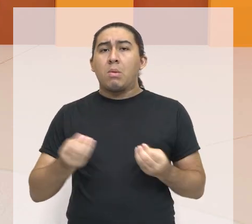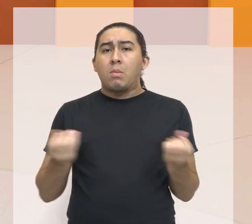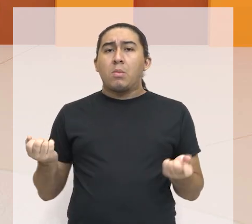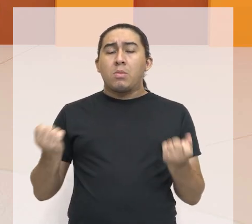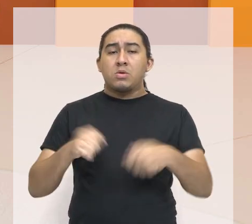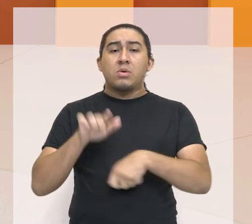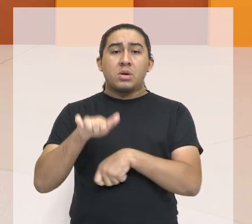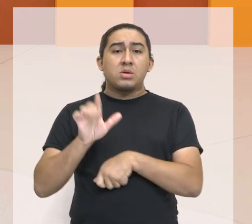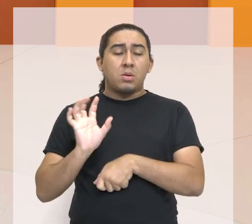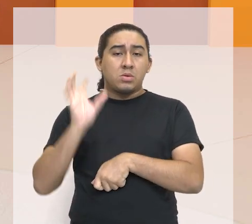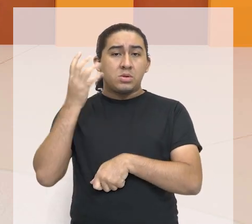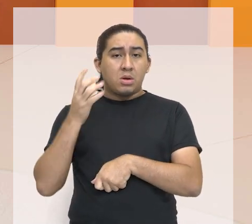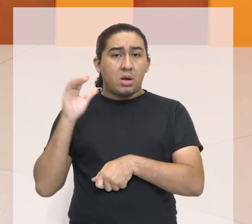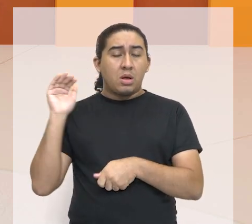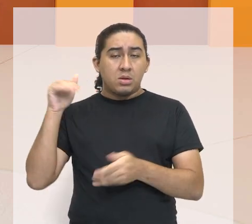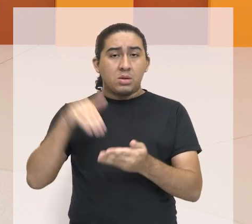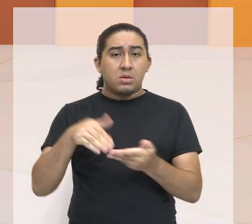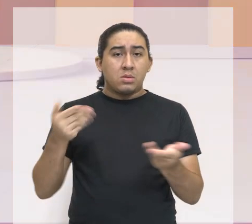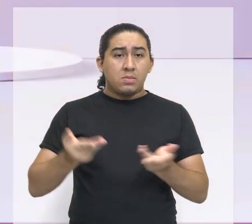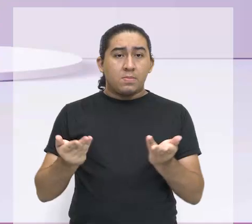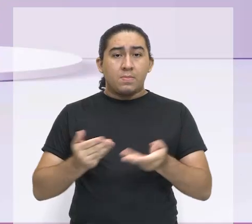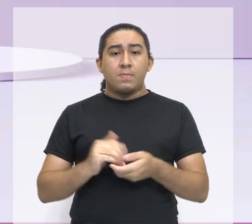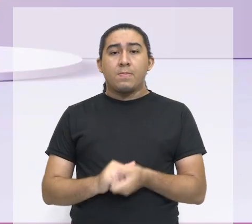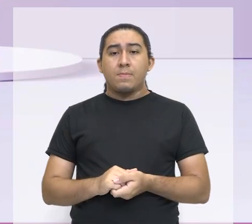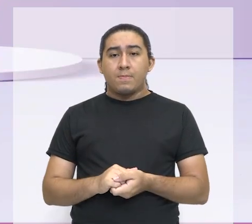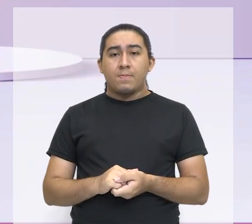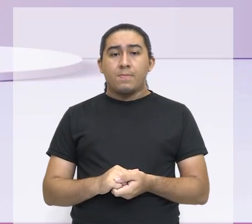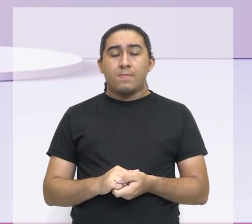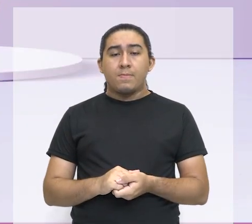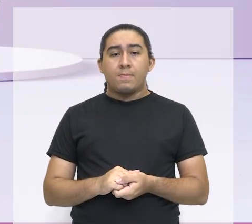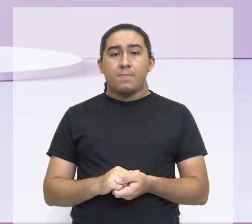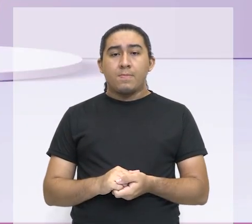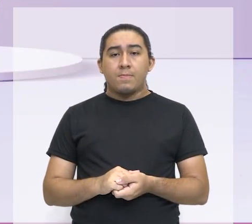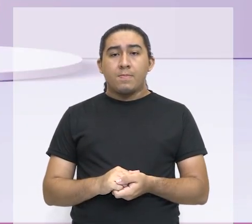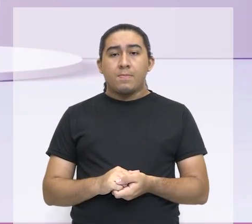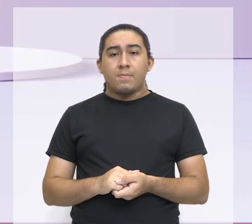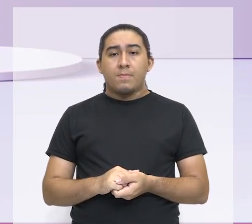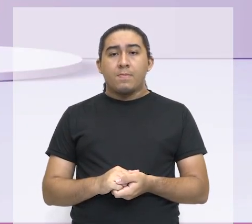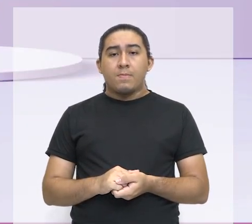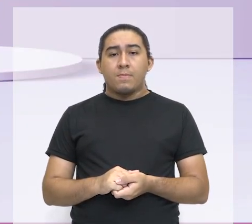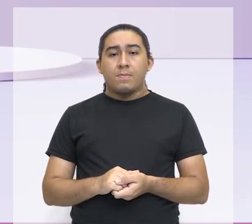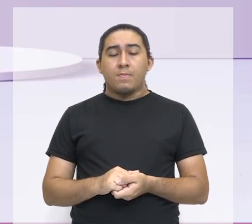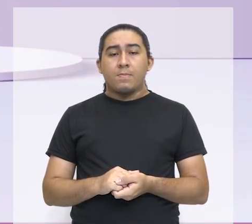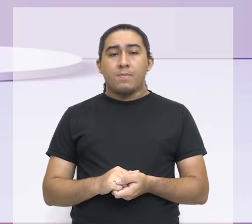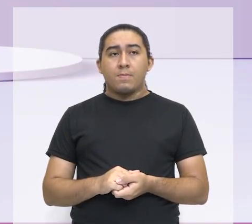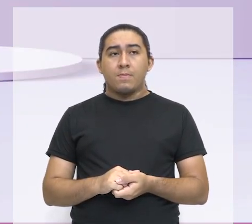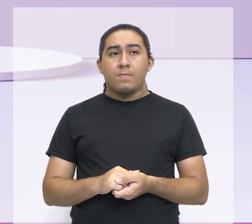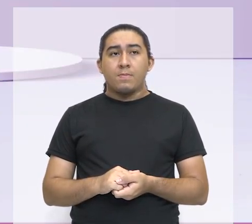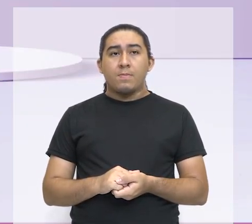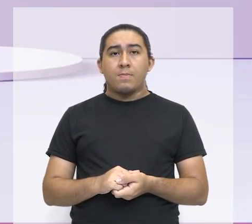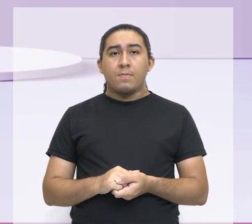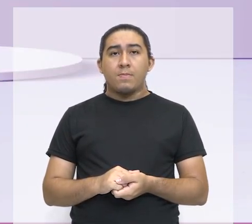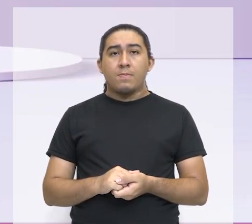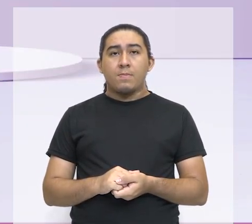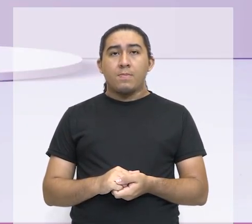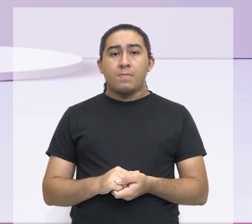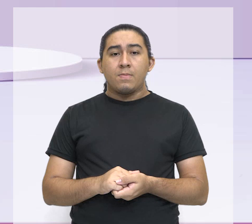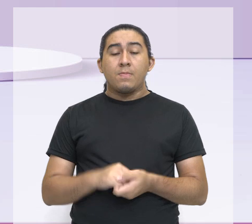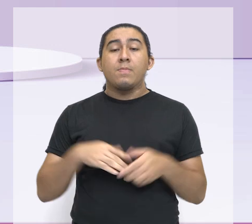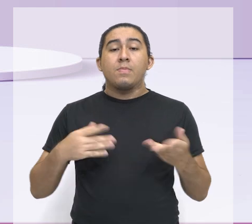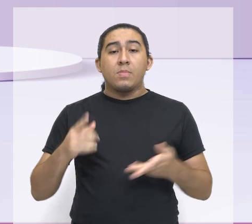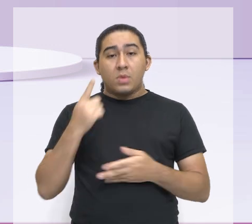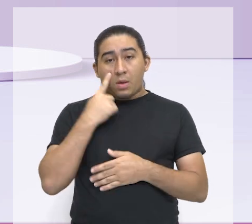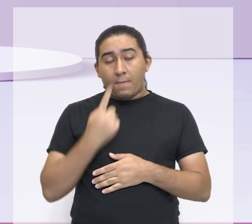vem acontecendo na prática. Então, temos aqui os direitos sociais,